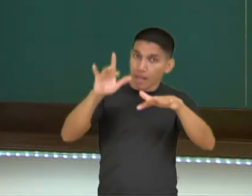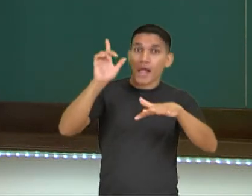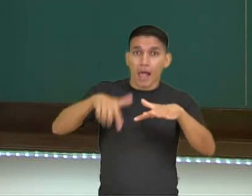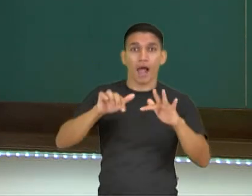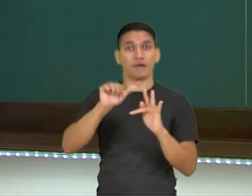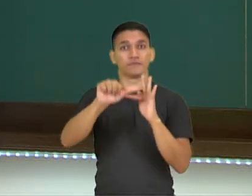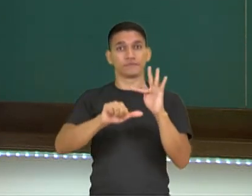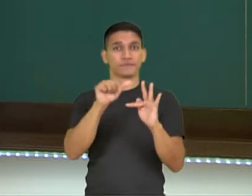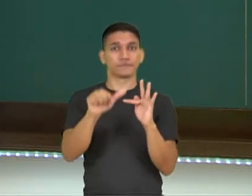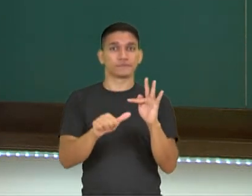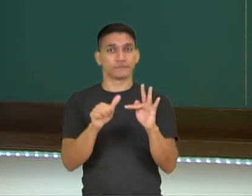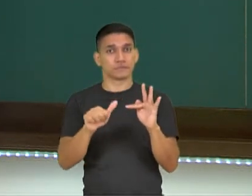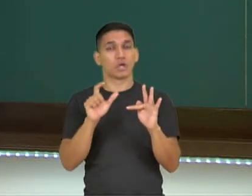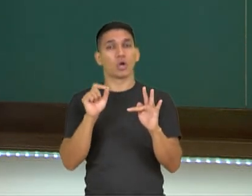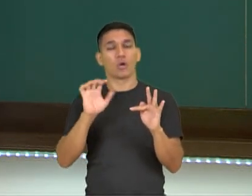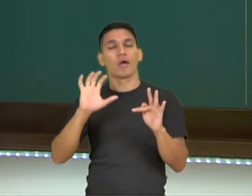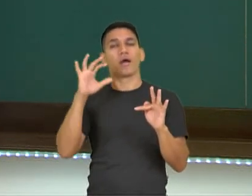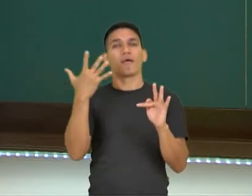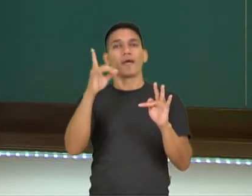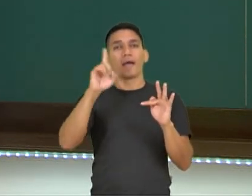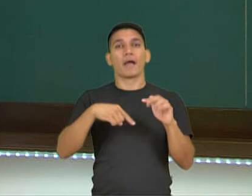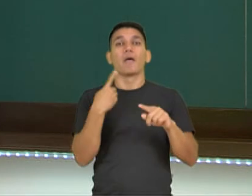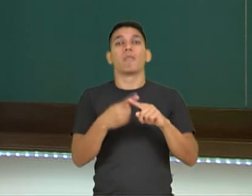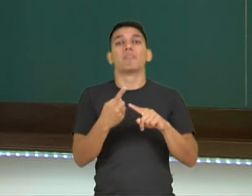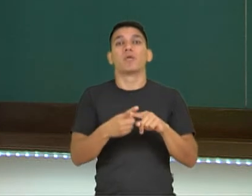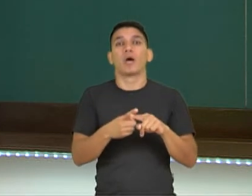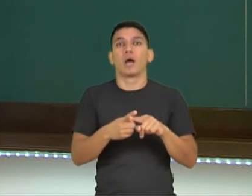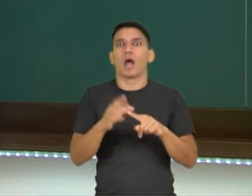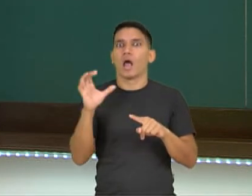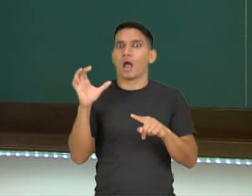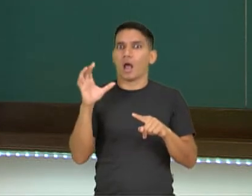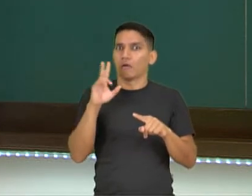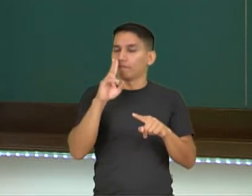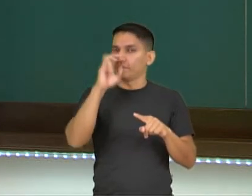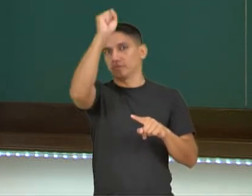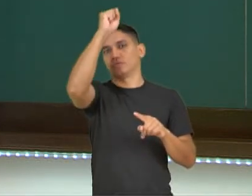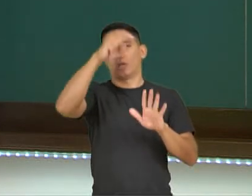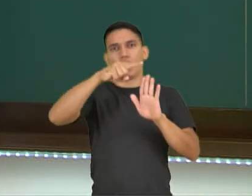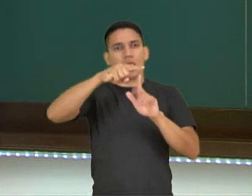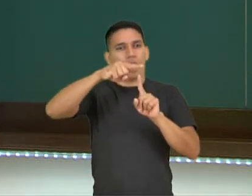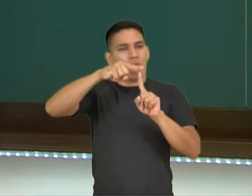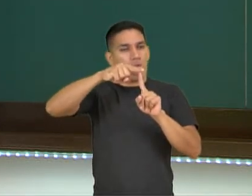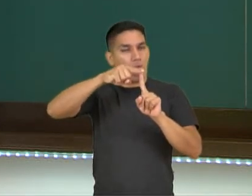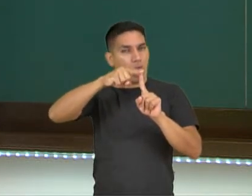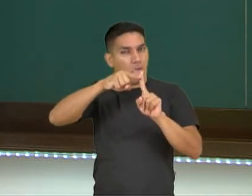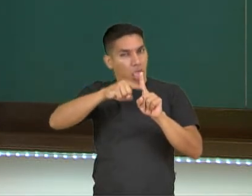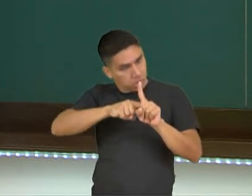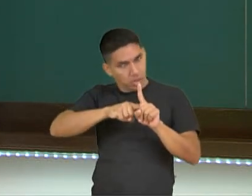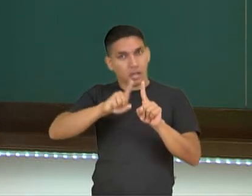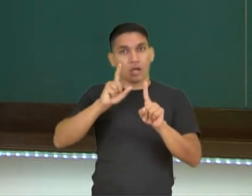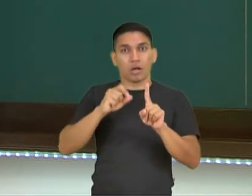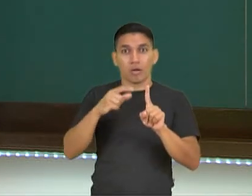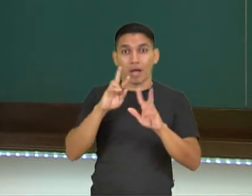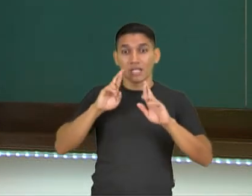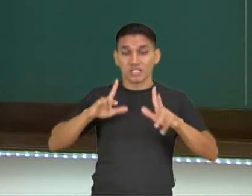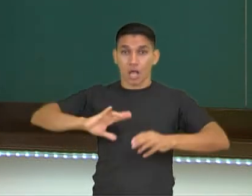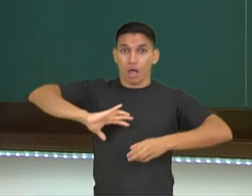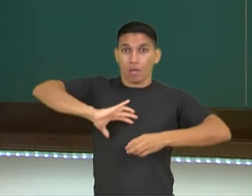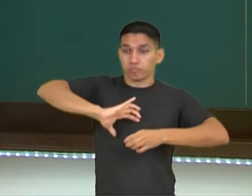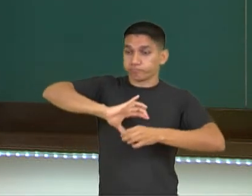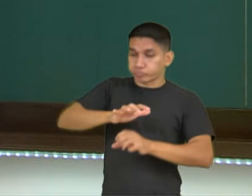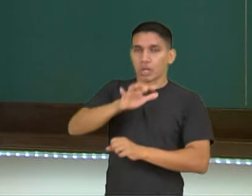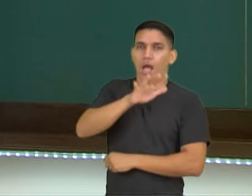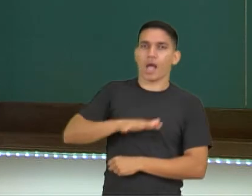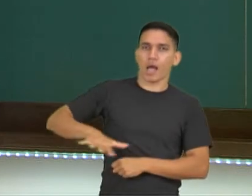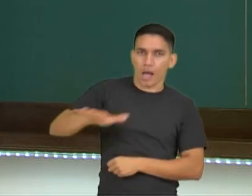físico. Ocorre por uma diminuição brusca de temperatura e pela diferença de pressão no